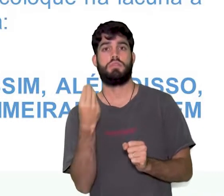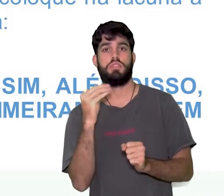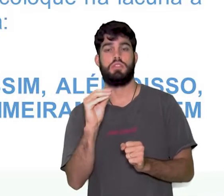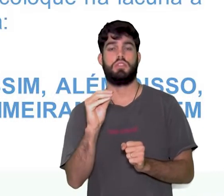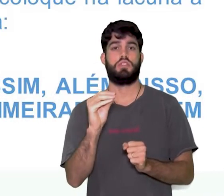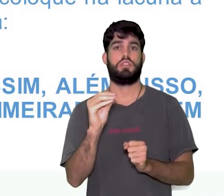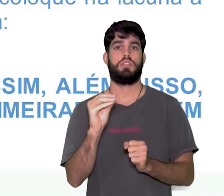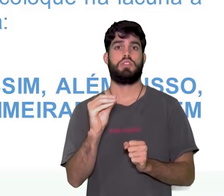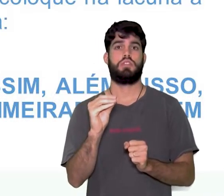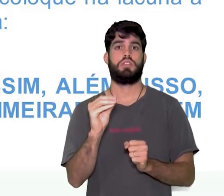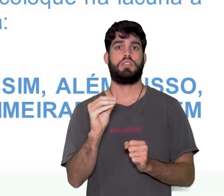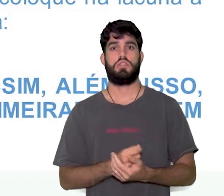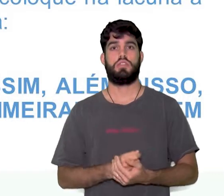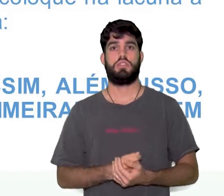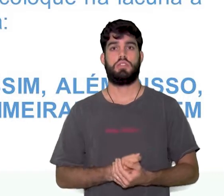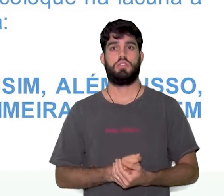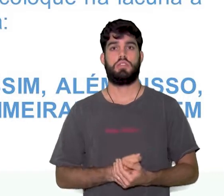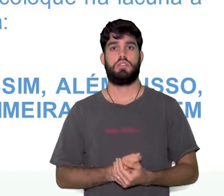operadores